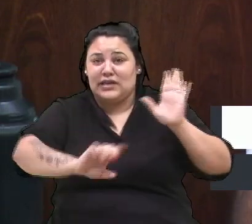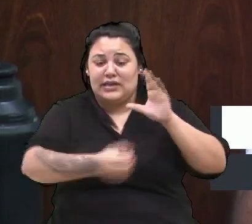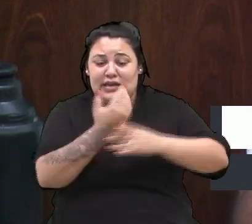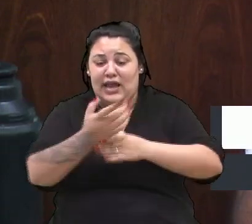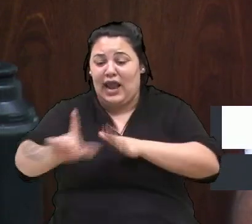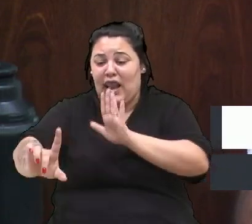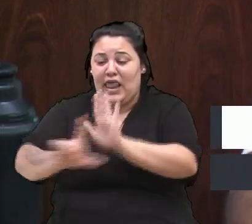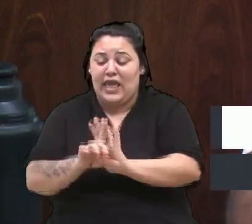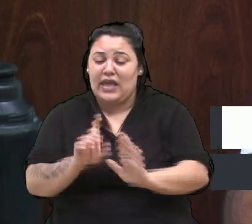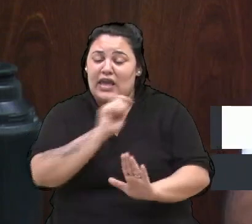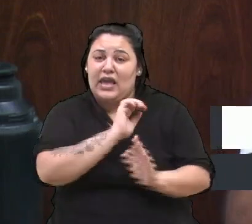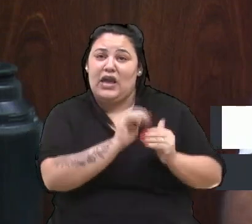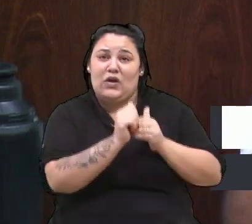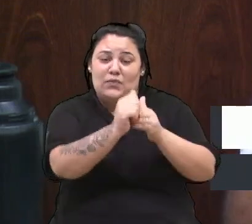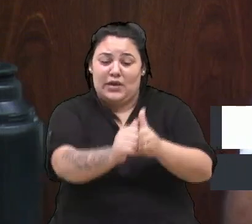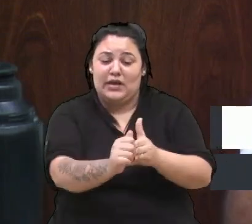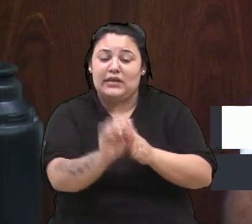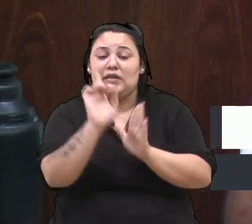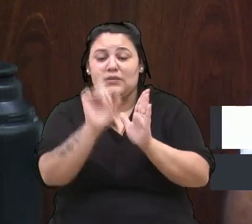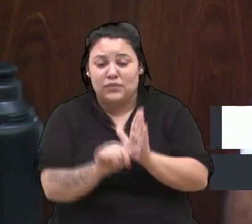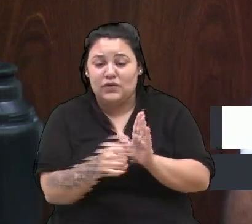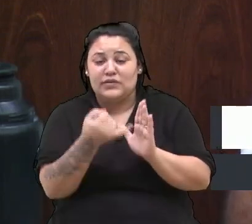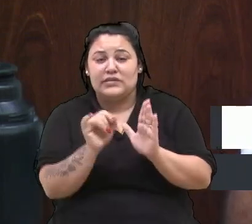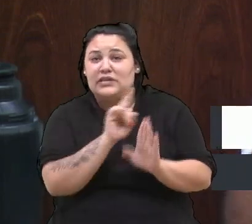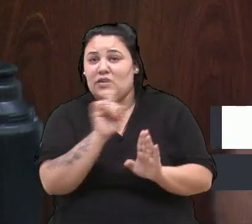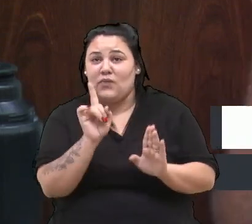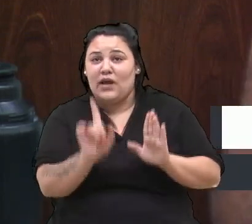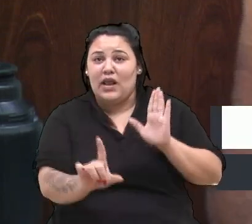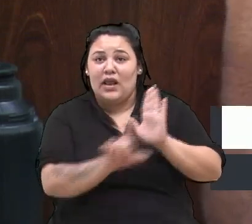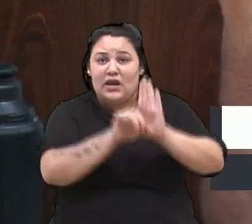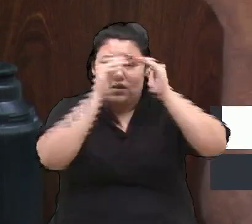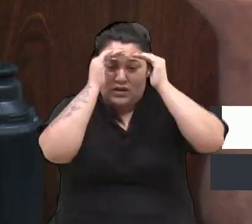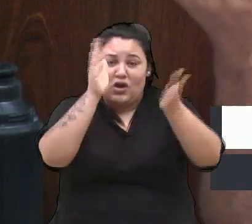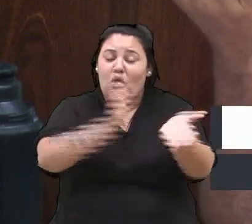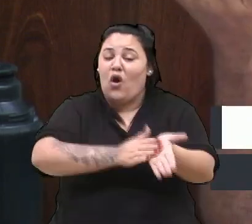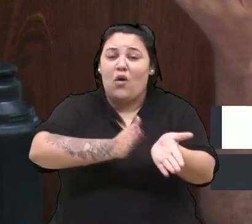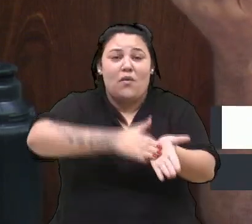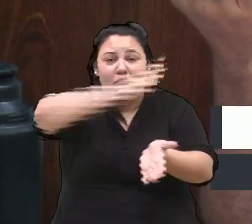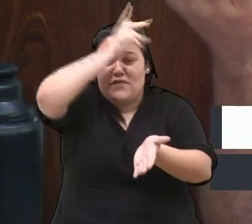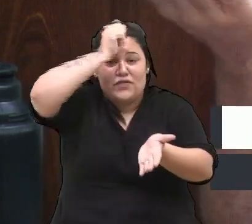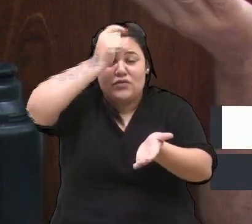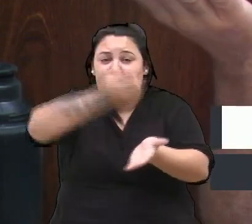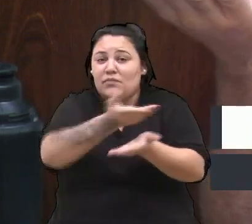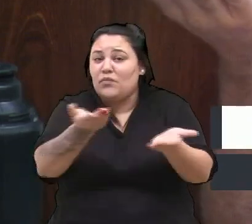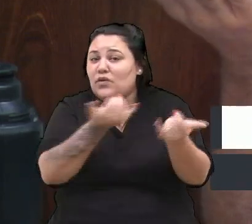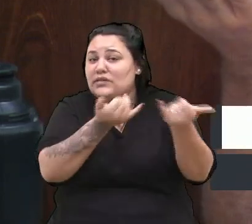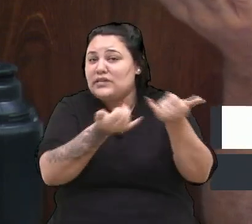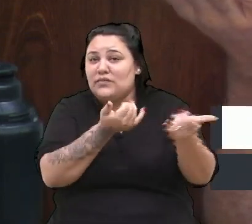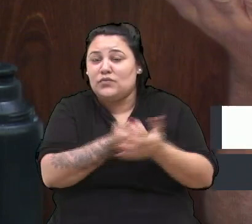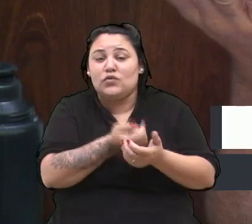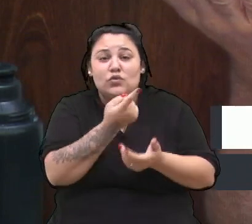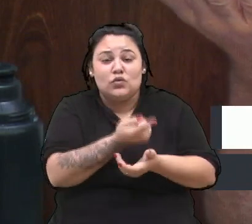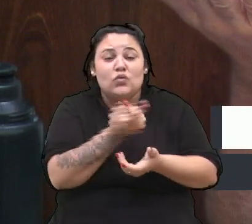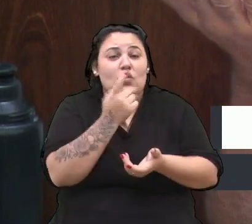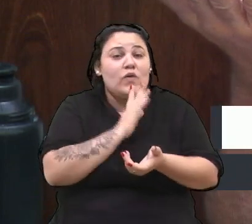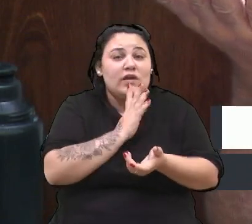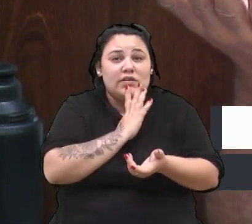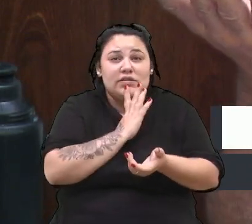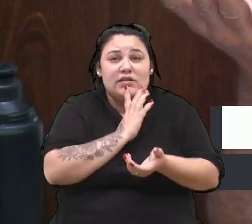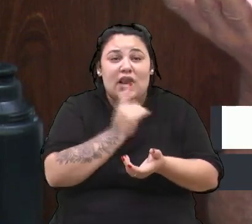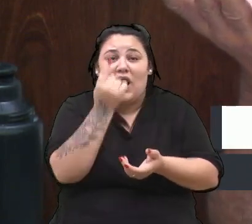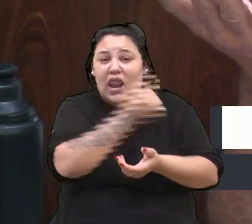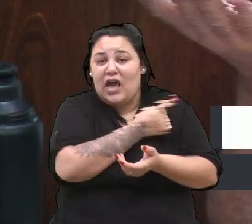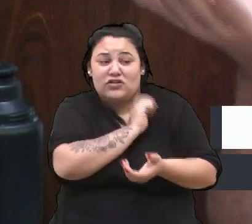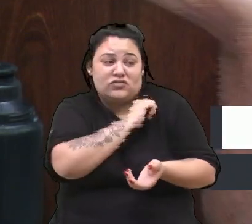lei não for cumprida, nós temos que cobrar da Prefeitura. Por exemplo, o senhor bem conhece, lá no SMU, enquanto estiver só com aqueles